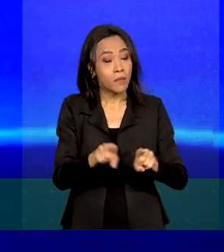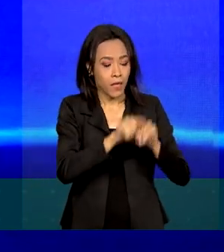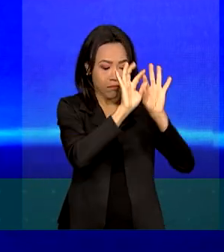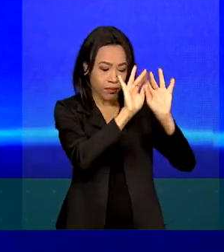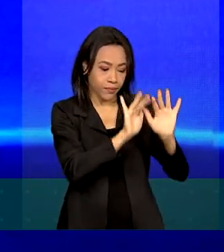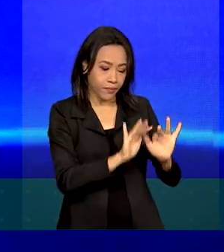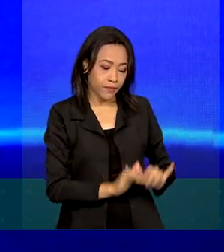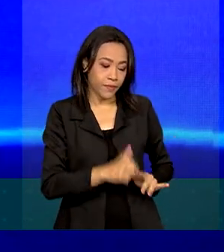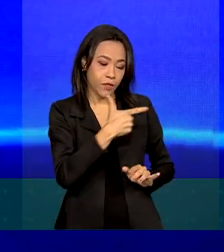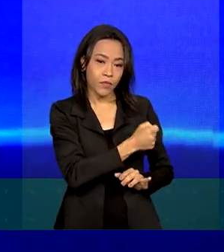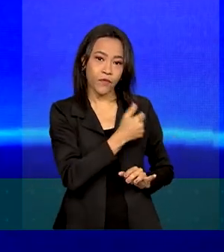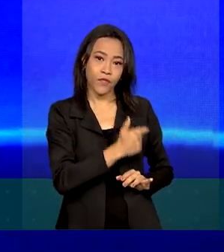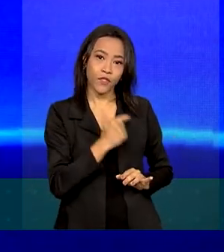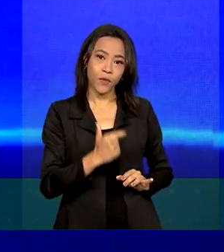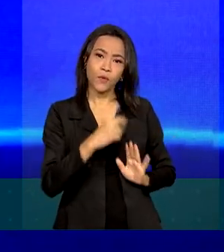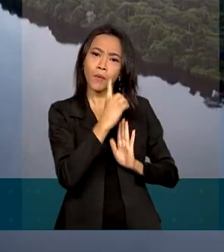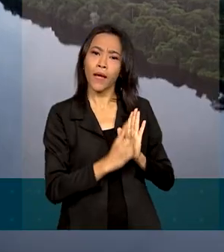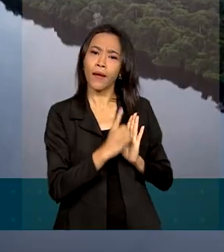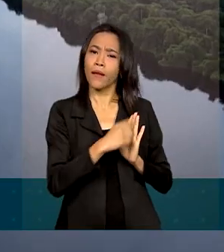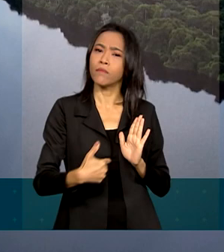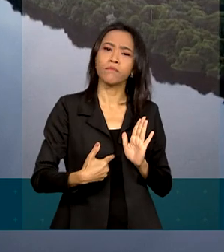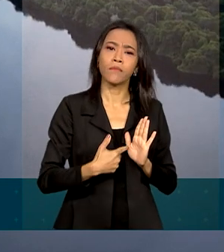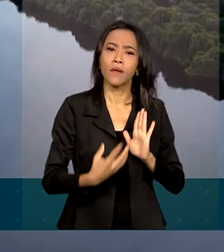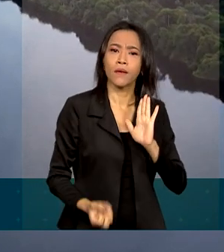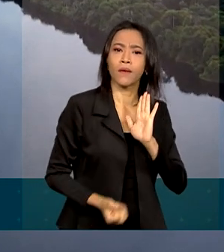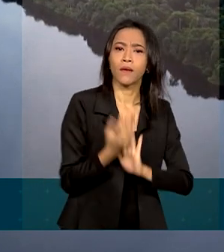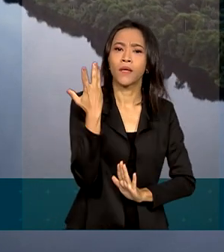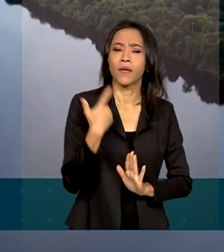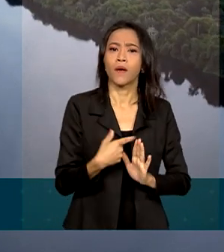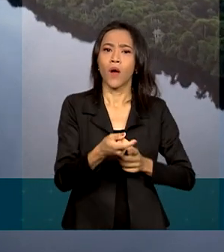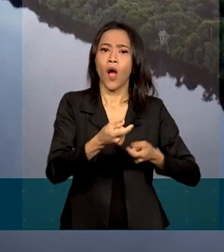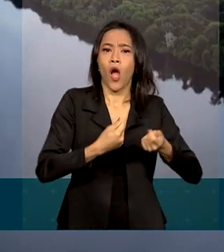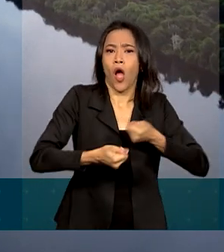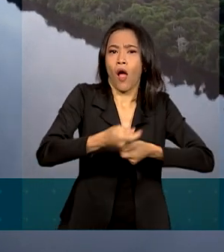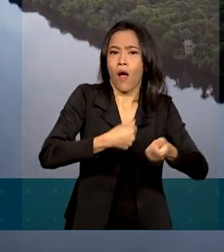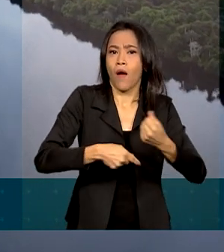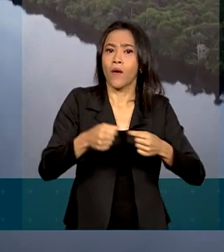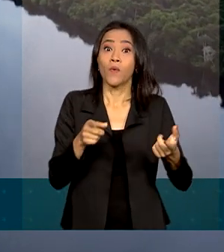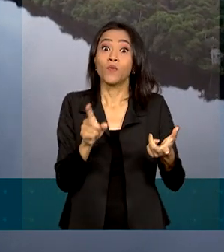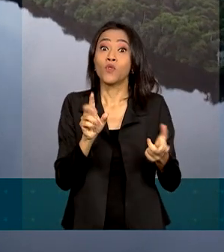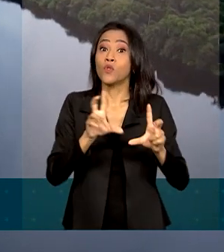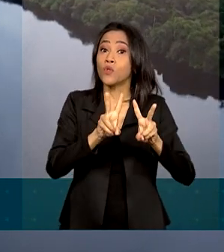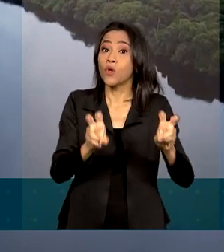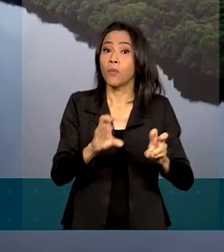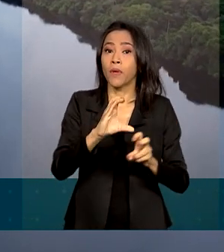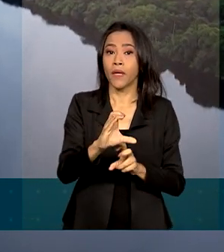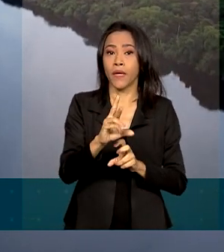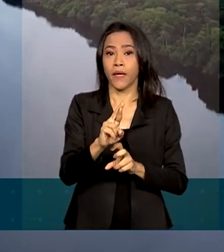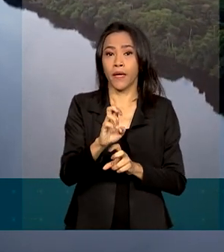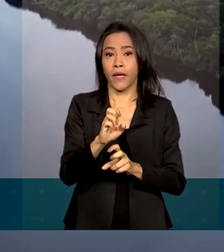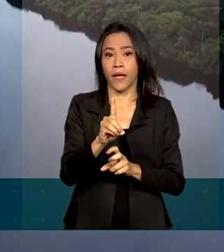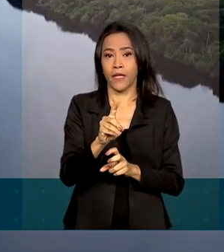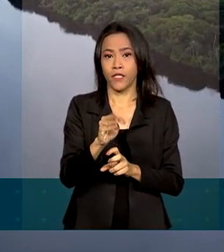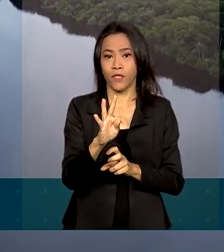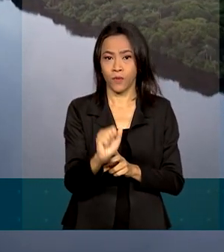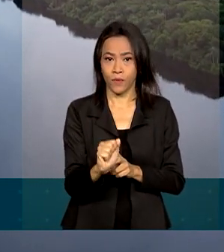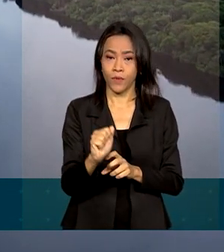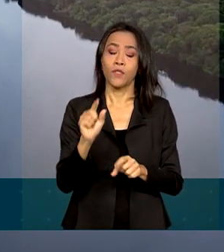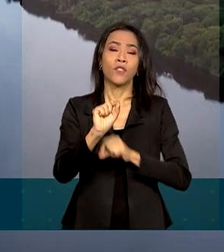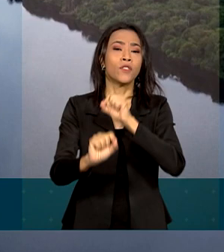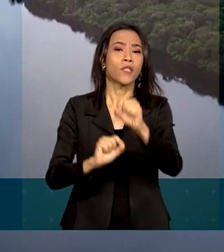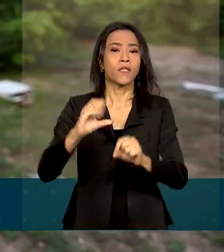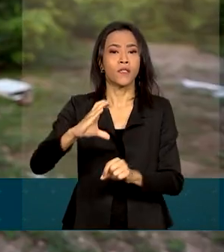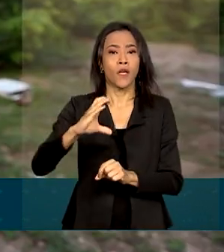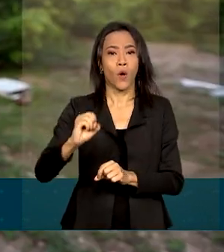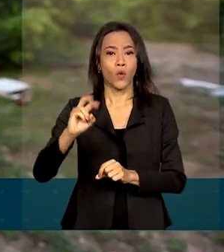2022 um decreto que cria um mercado regulado de crédito de carbono, uma espécie de moeda verde que permite